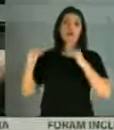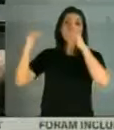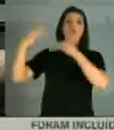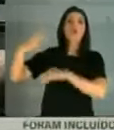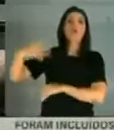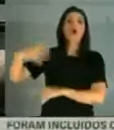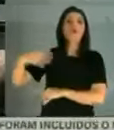quarto andar do prédio.